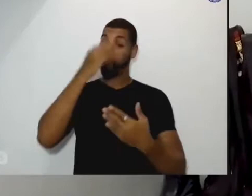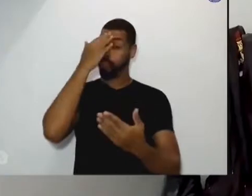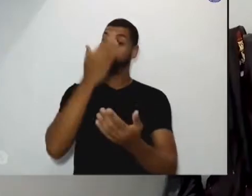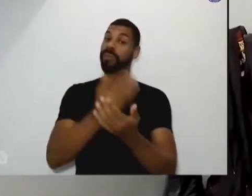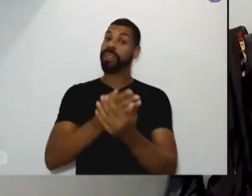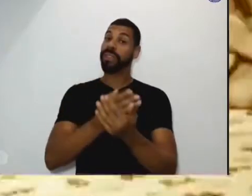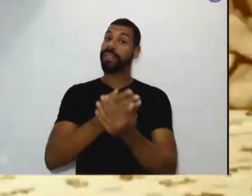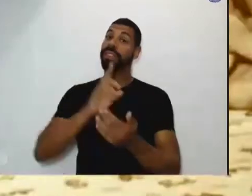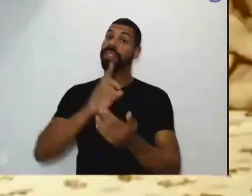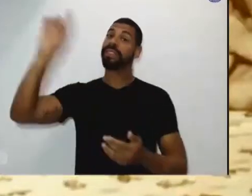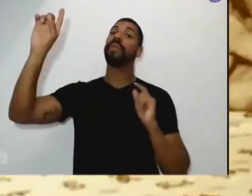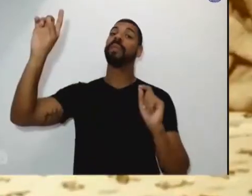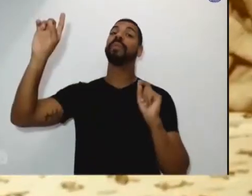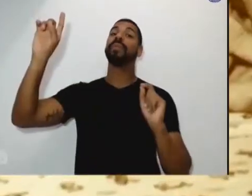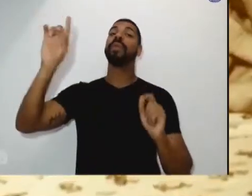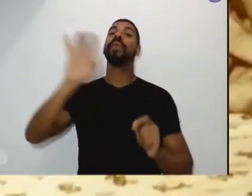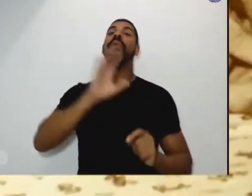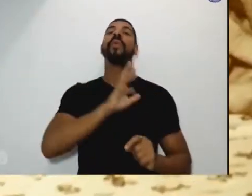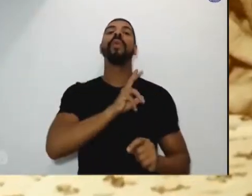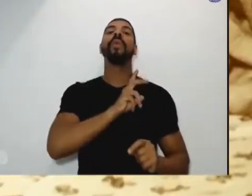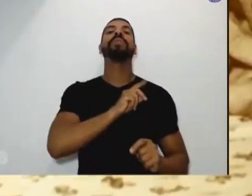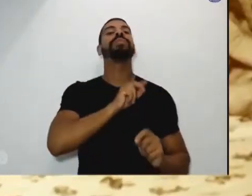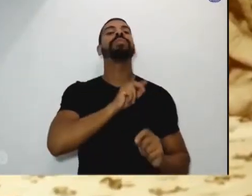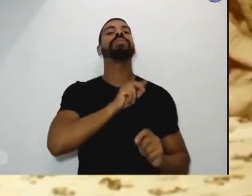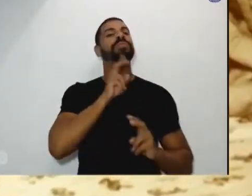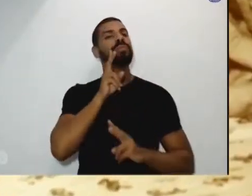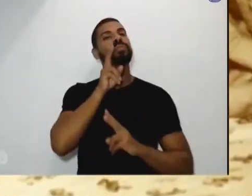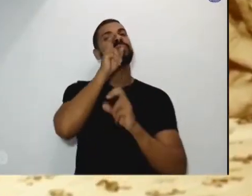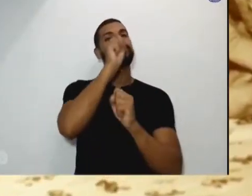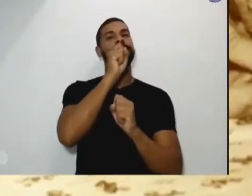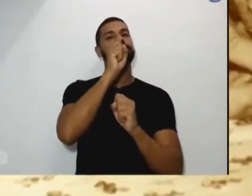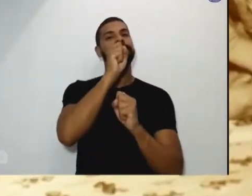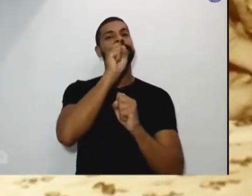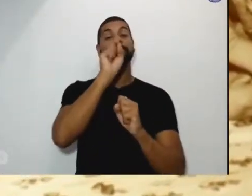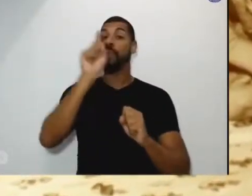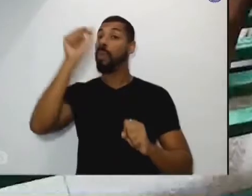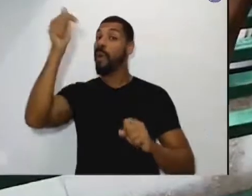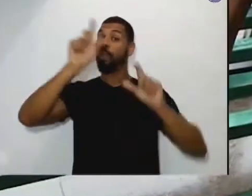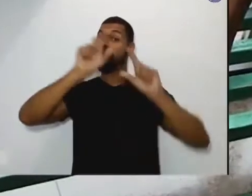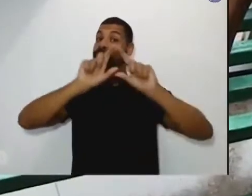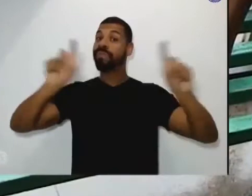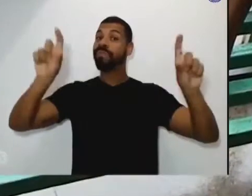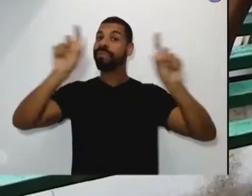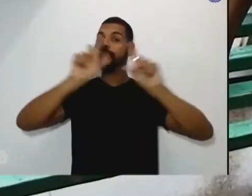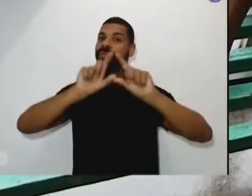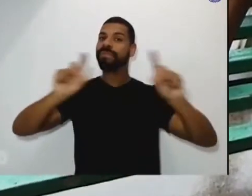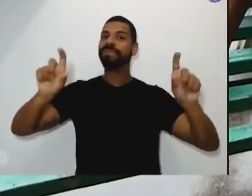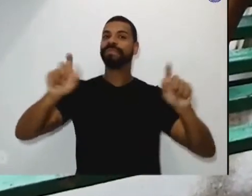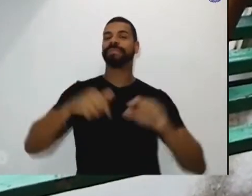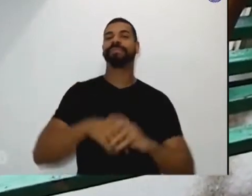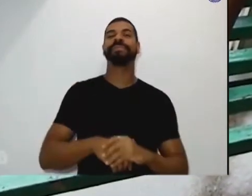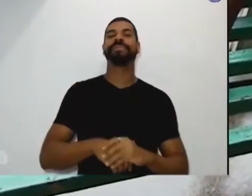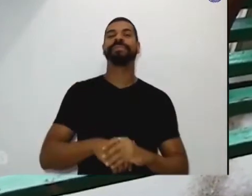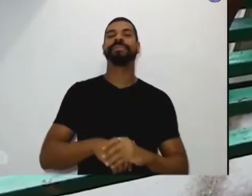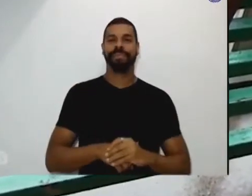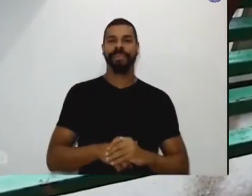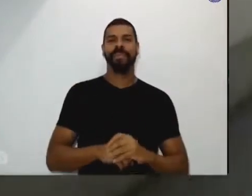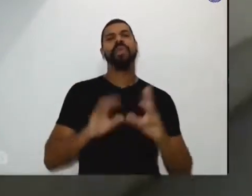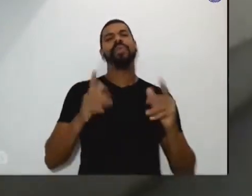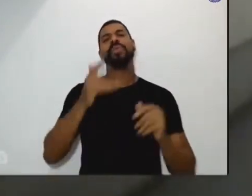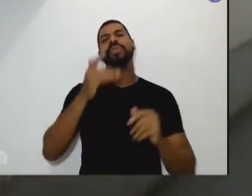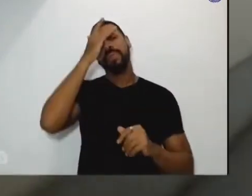solidifica. Essa é uma outra mensagem de Santa Dulce a todos os que estão carentes de expectativas.